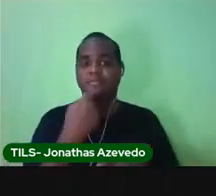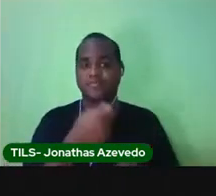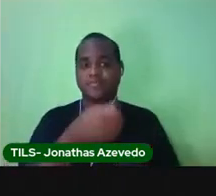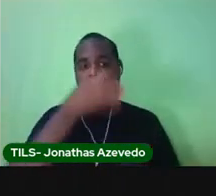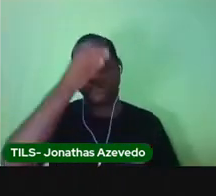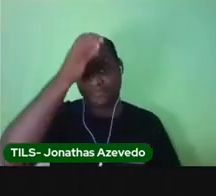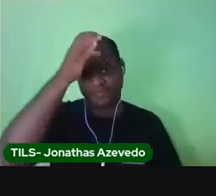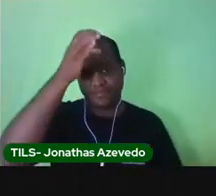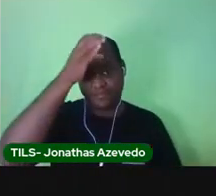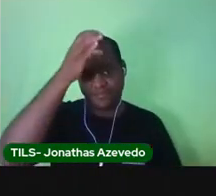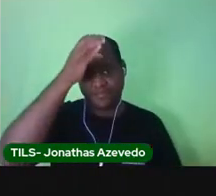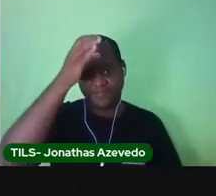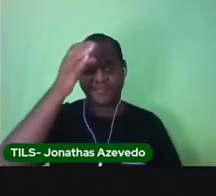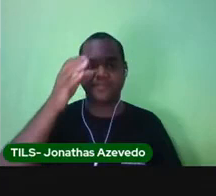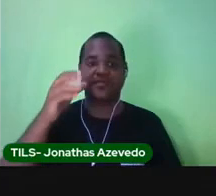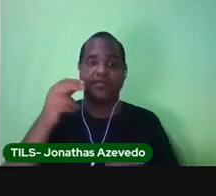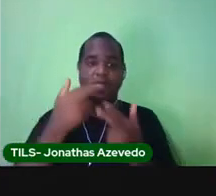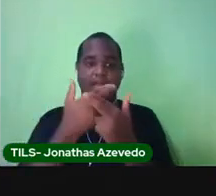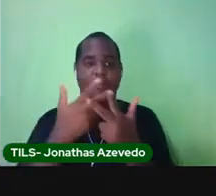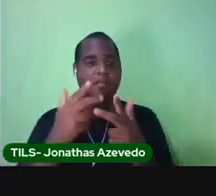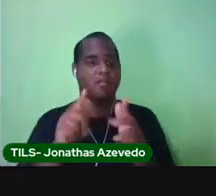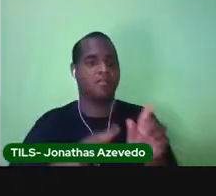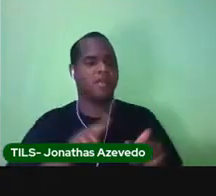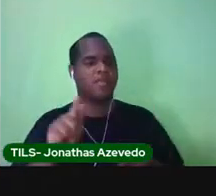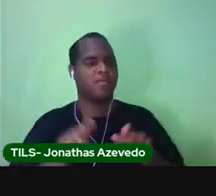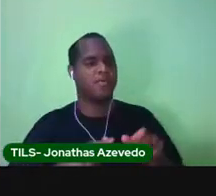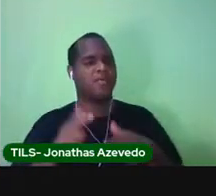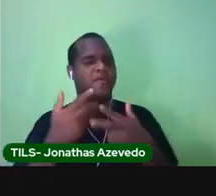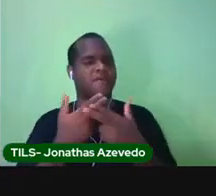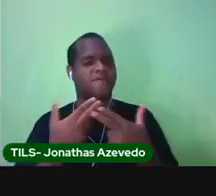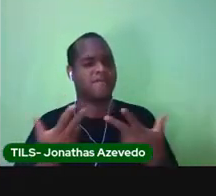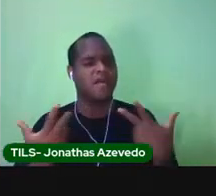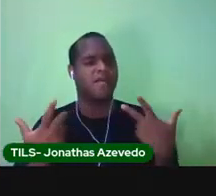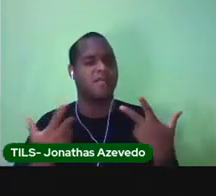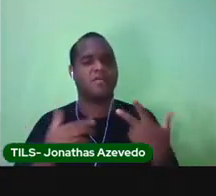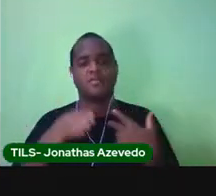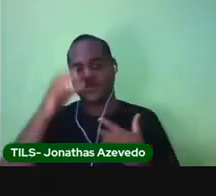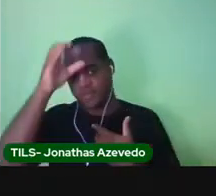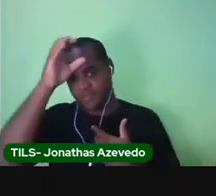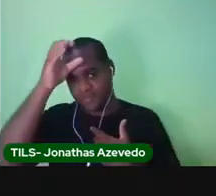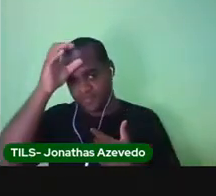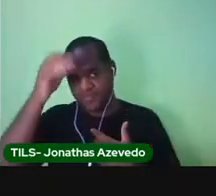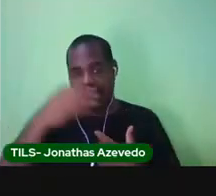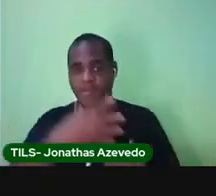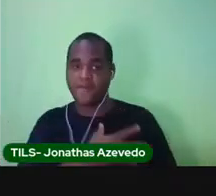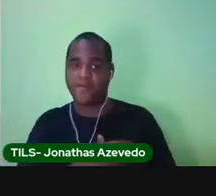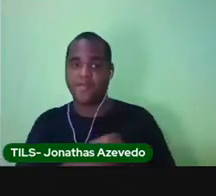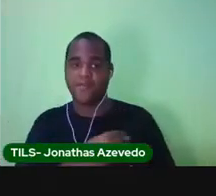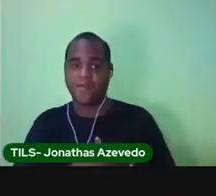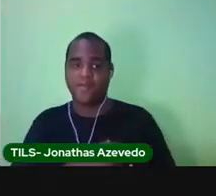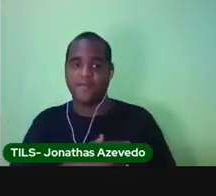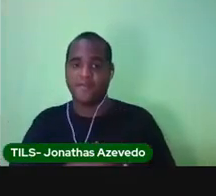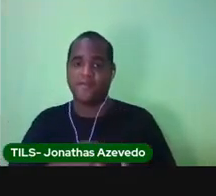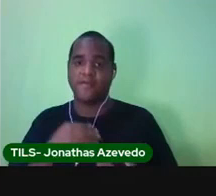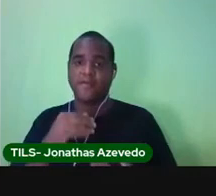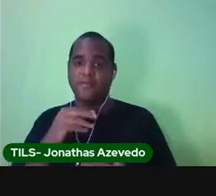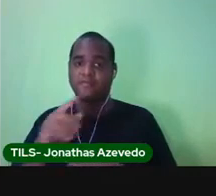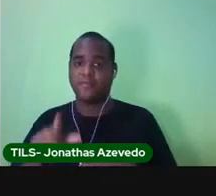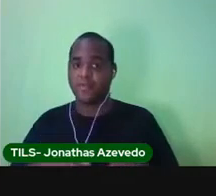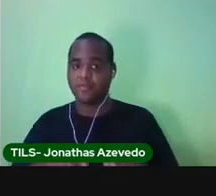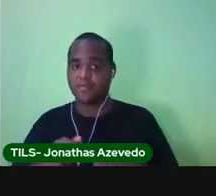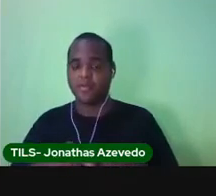Eu tenho uma porção de primos que são filhos dos meus tios. E os primos dos meus pais